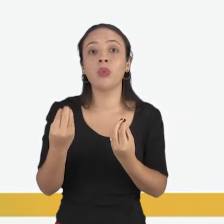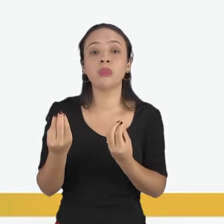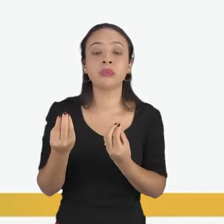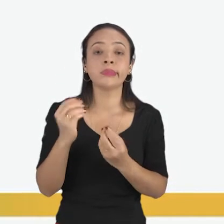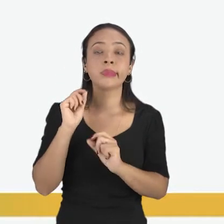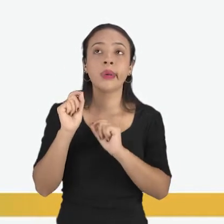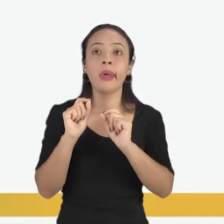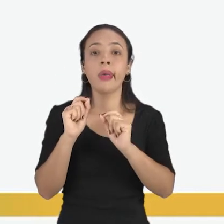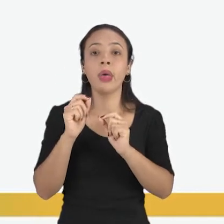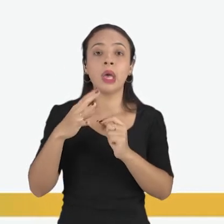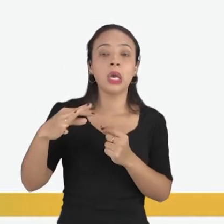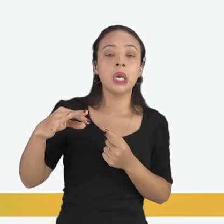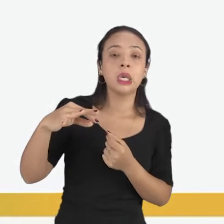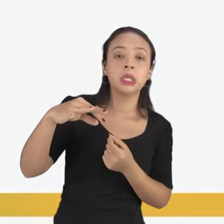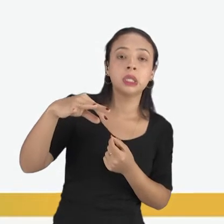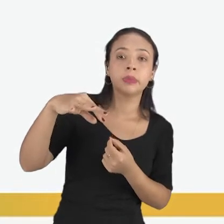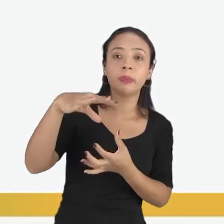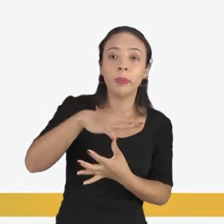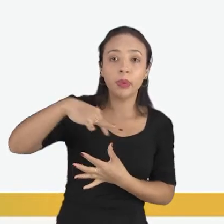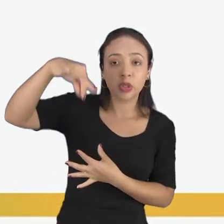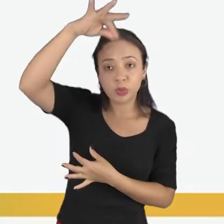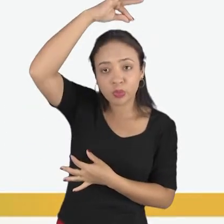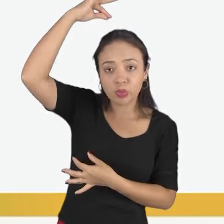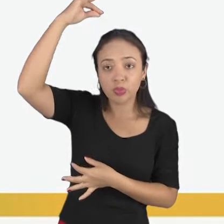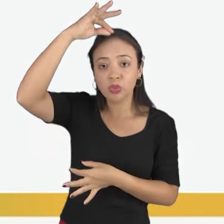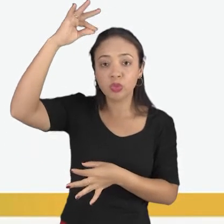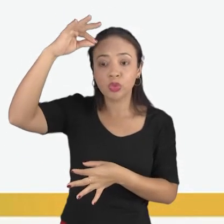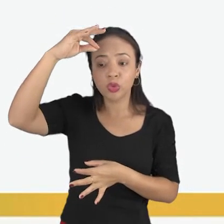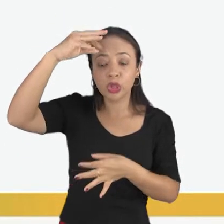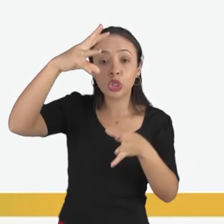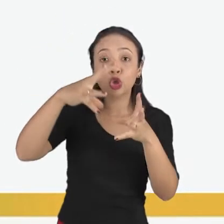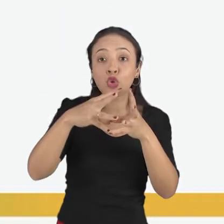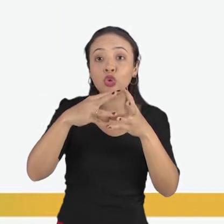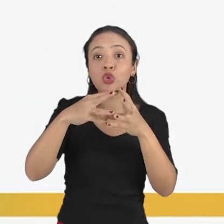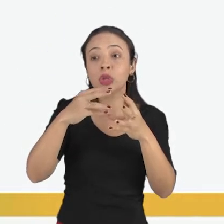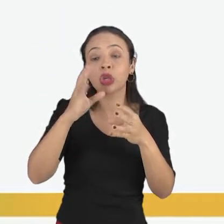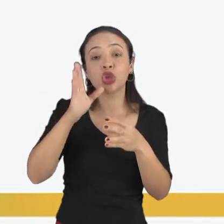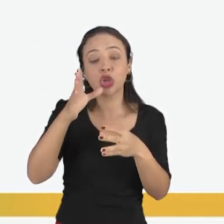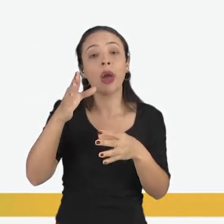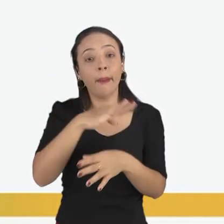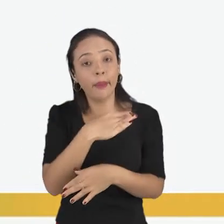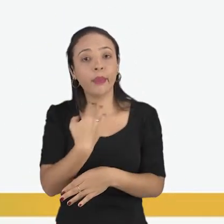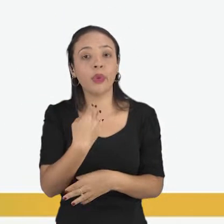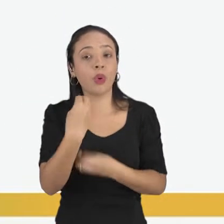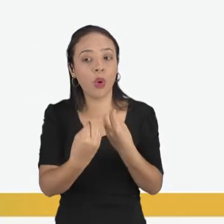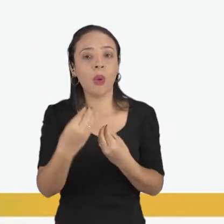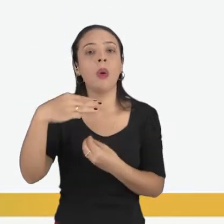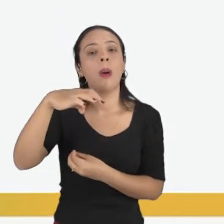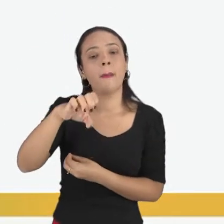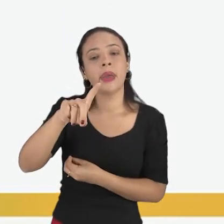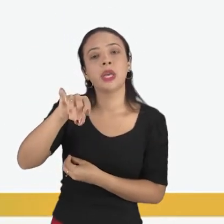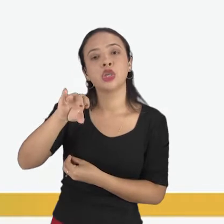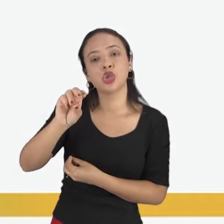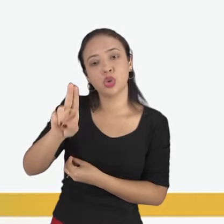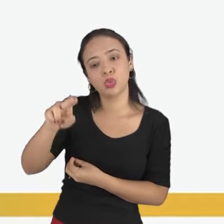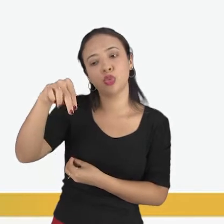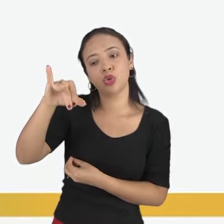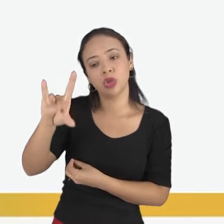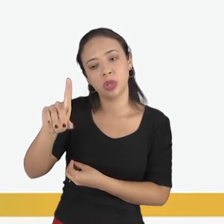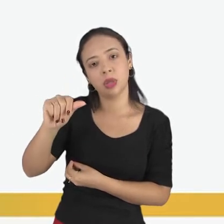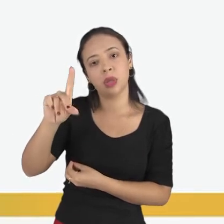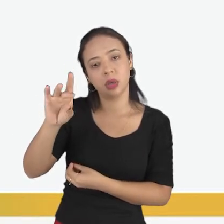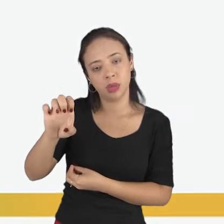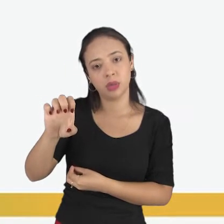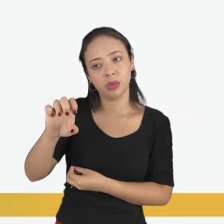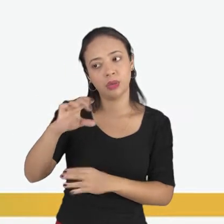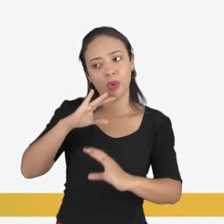Depois você pergunta a eles como é que é isso. São chamados Espíritos de Luz por meio da mediunidade. É uma comunicação realizada